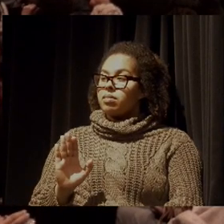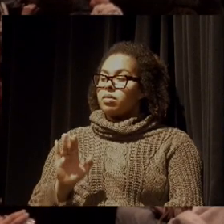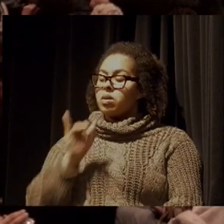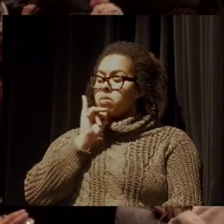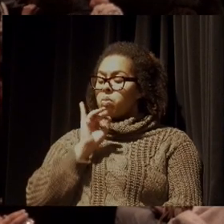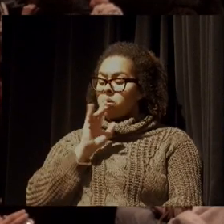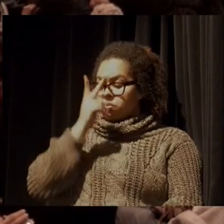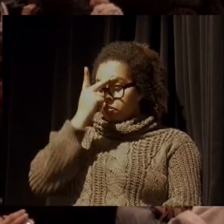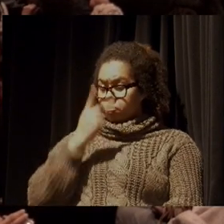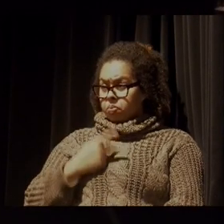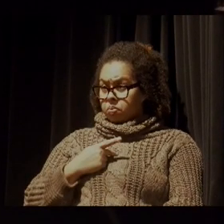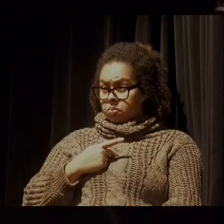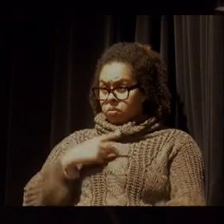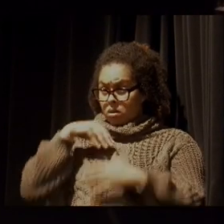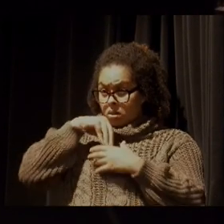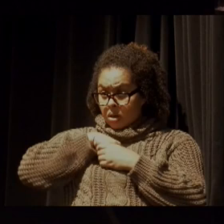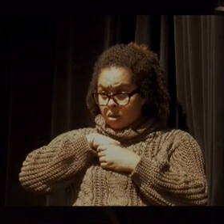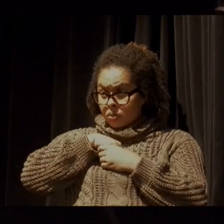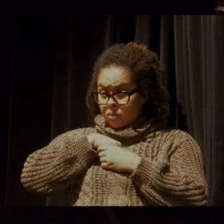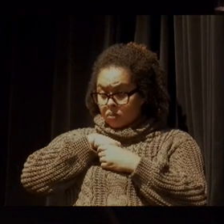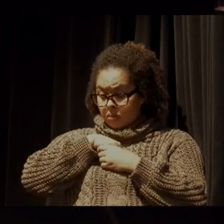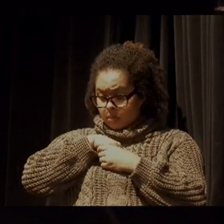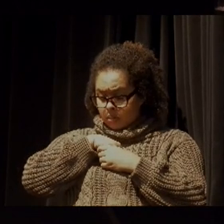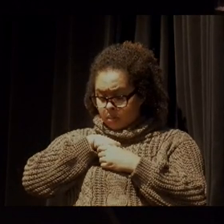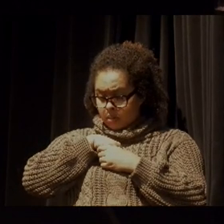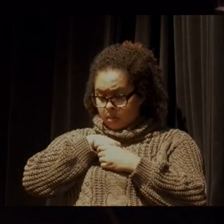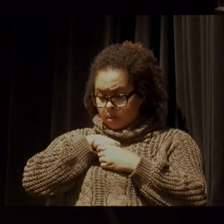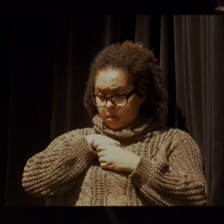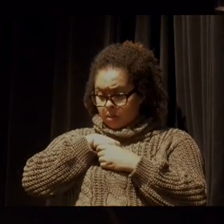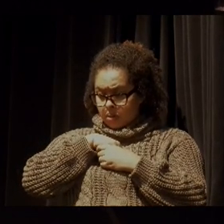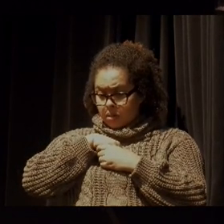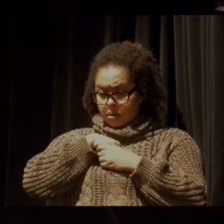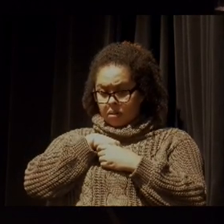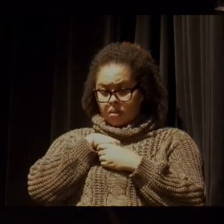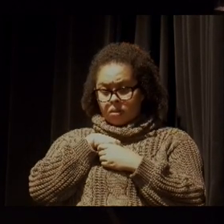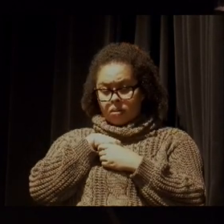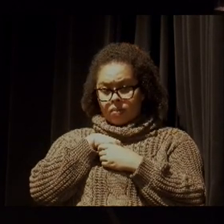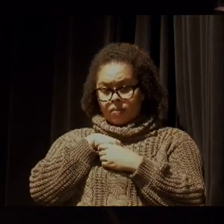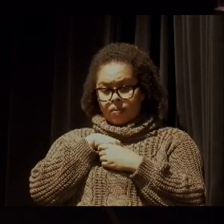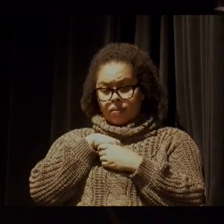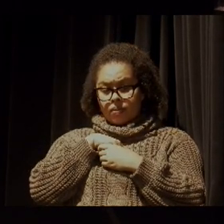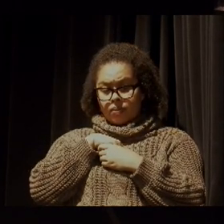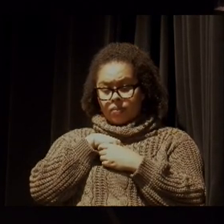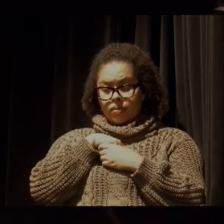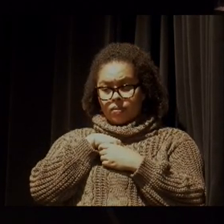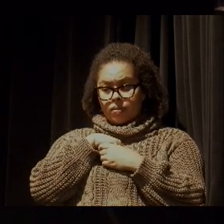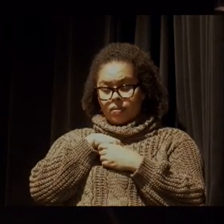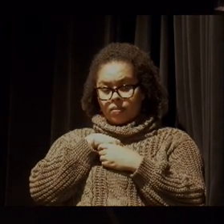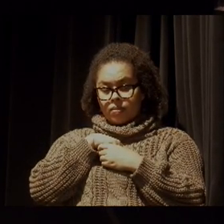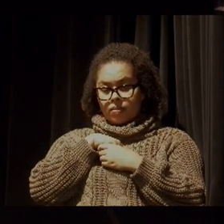intimamente, a gente acaba não...